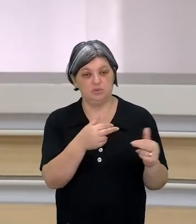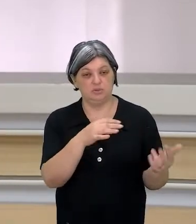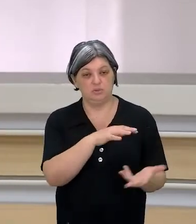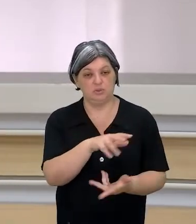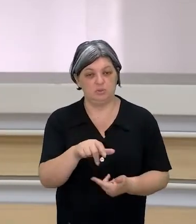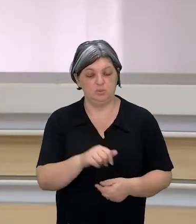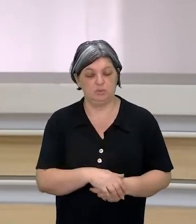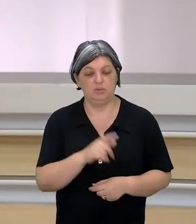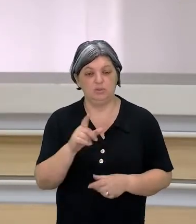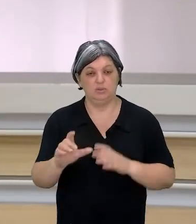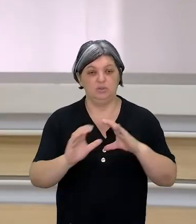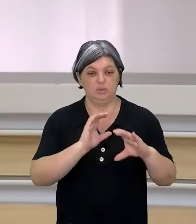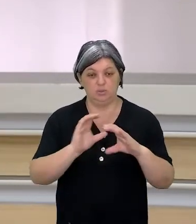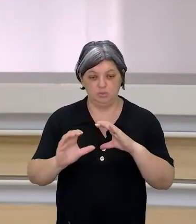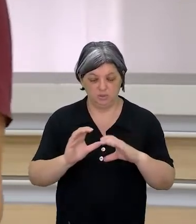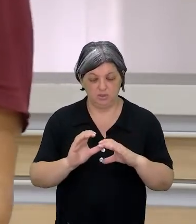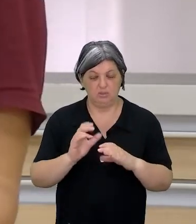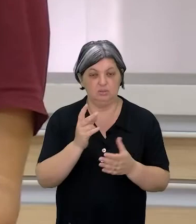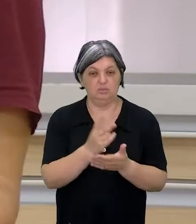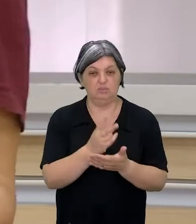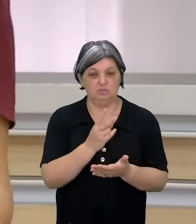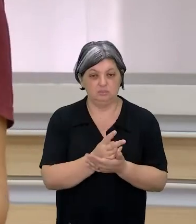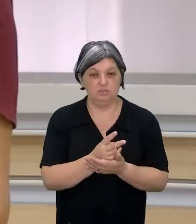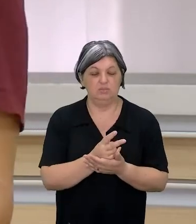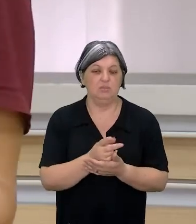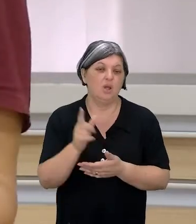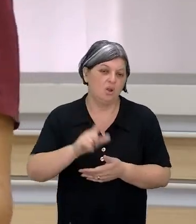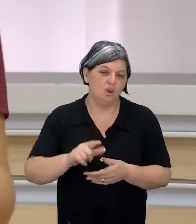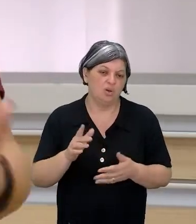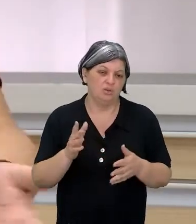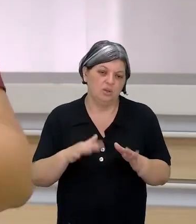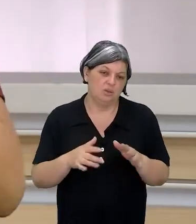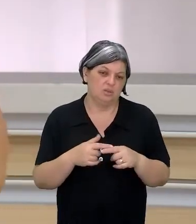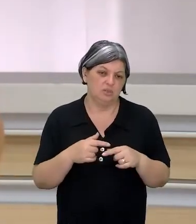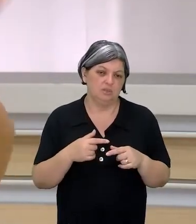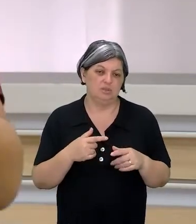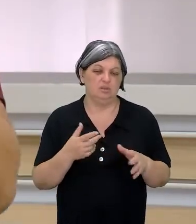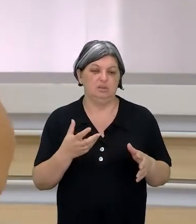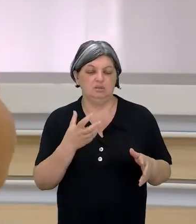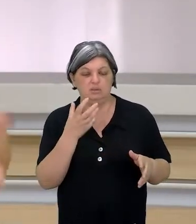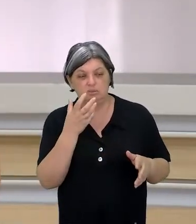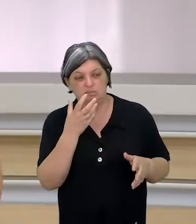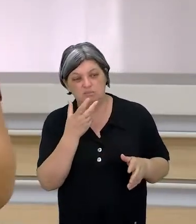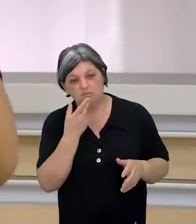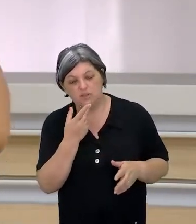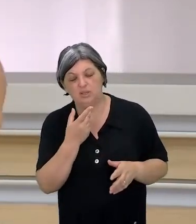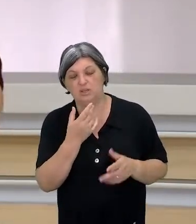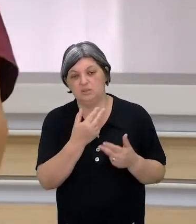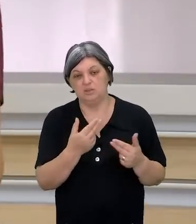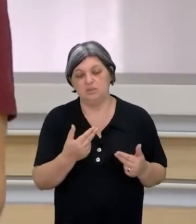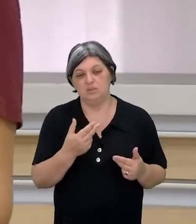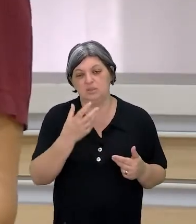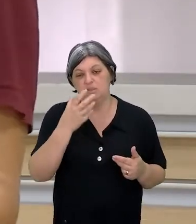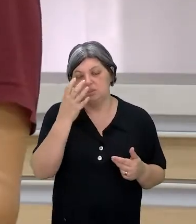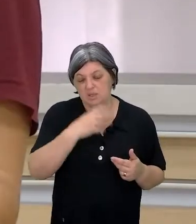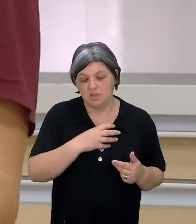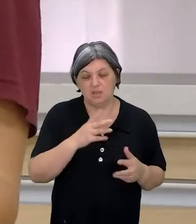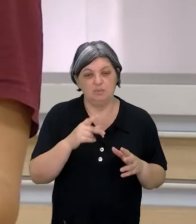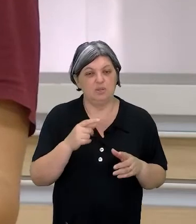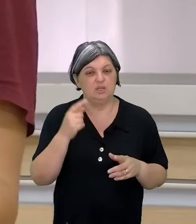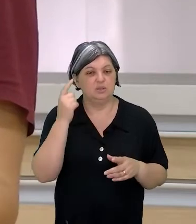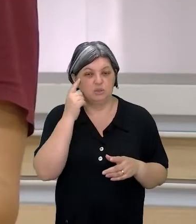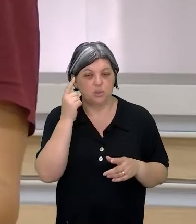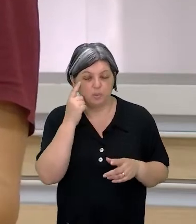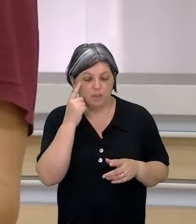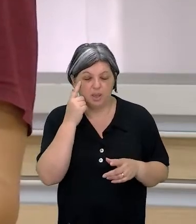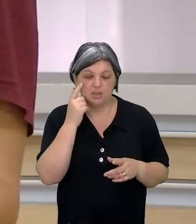comunicar, ainda que a gente ache que, tipo, a gente deve ser sincero, falar as coisas sem pensar, honestidade, a